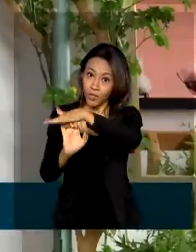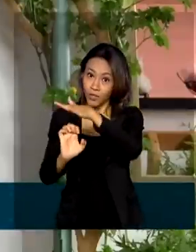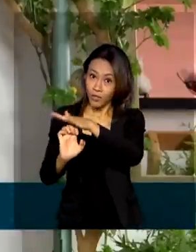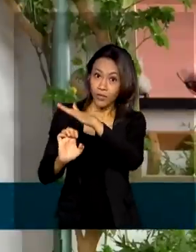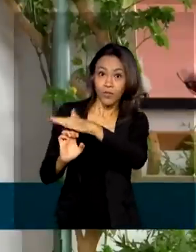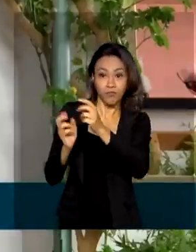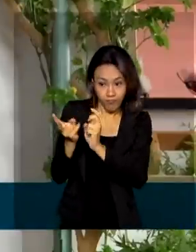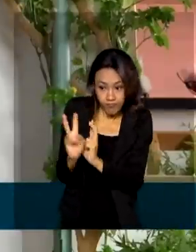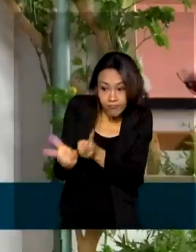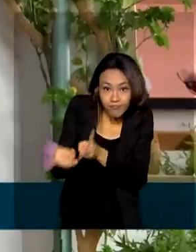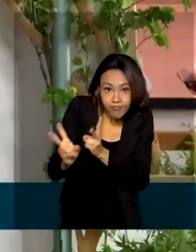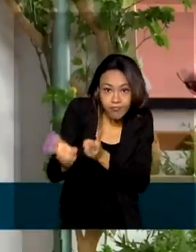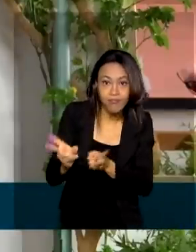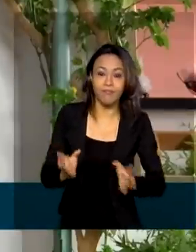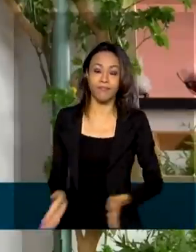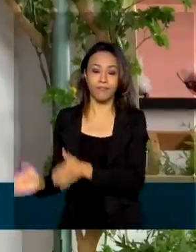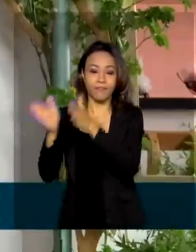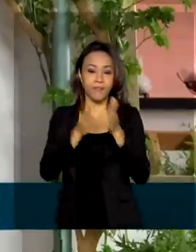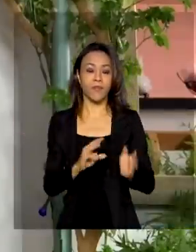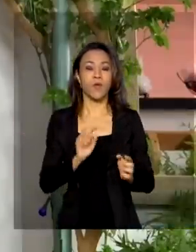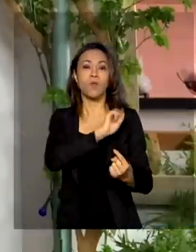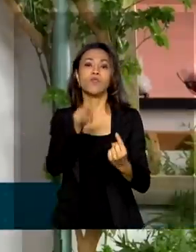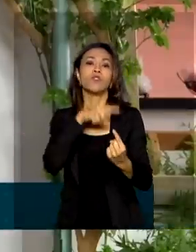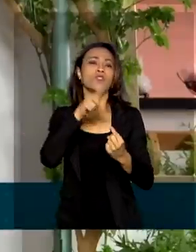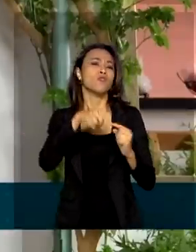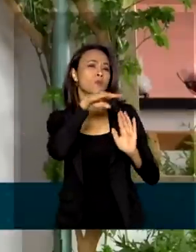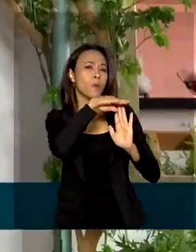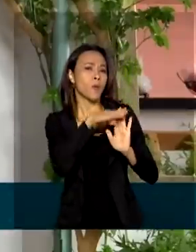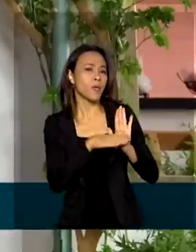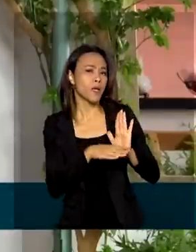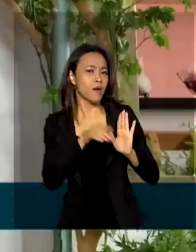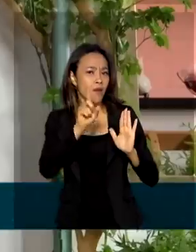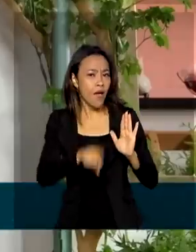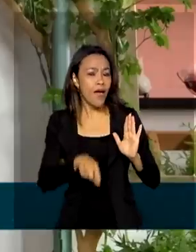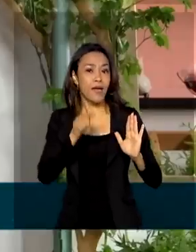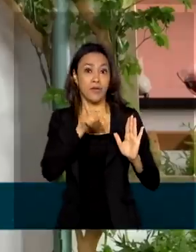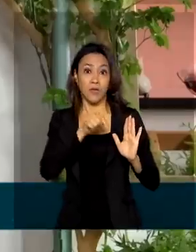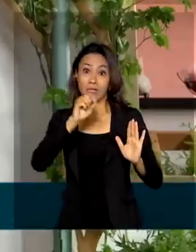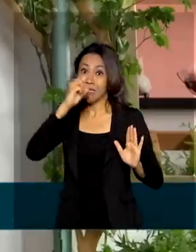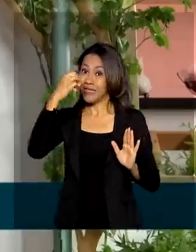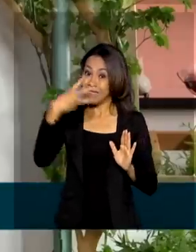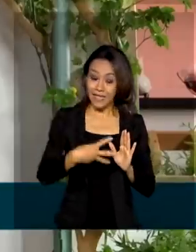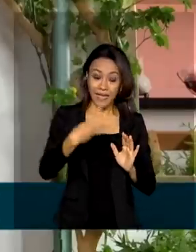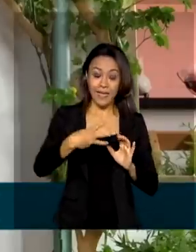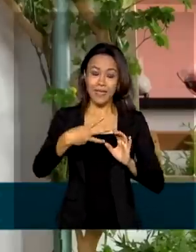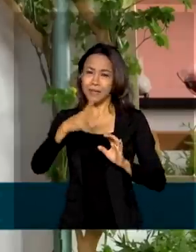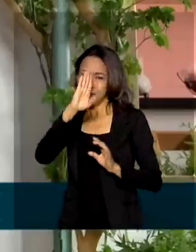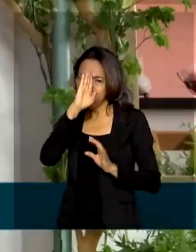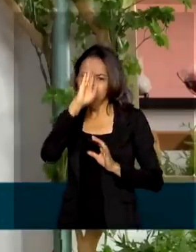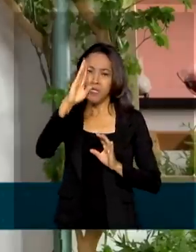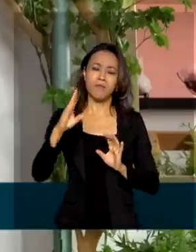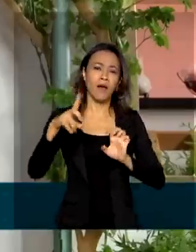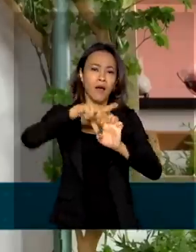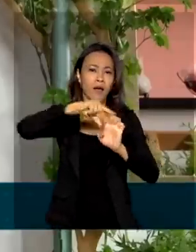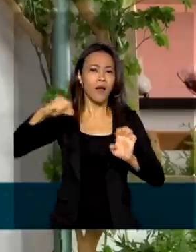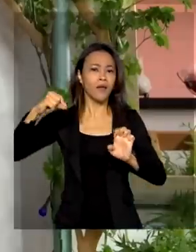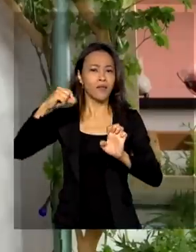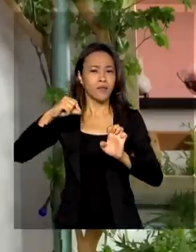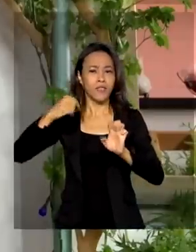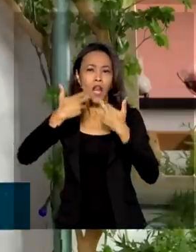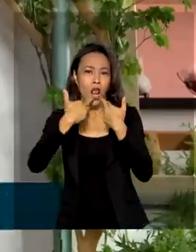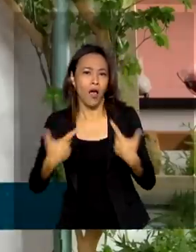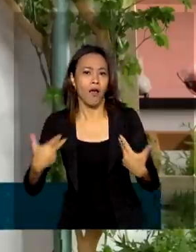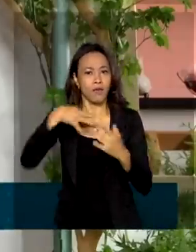A meta do Inovativa é tornar o Brasil um dos três principais ecossistemas de empreendedorismo inovador do mundo.